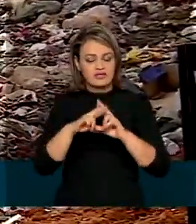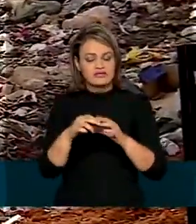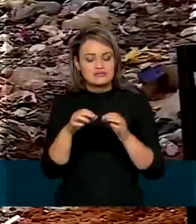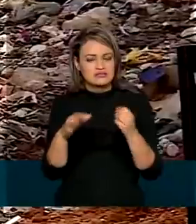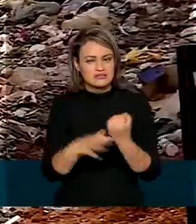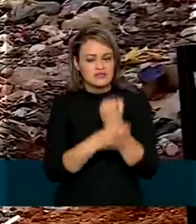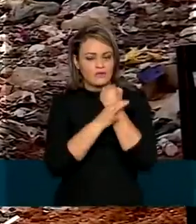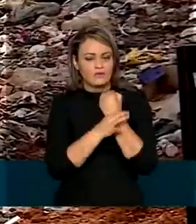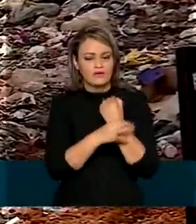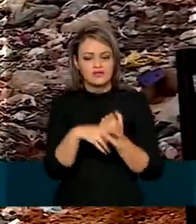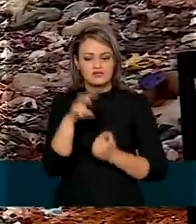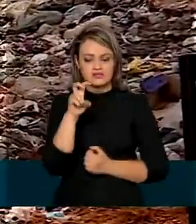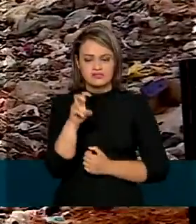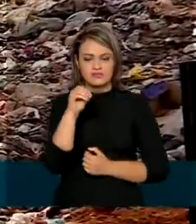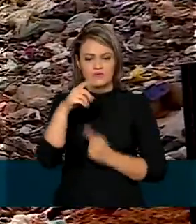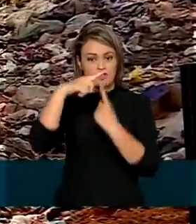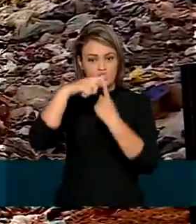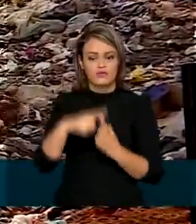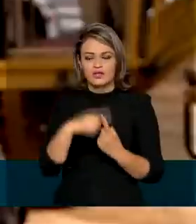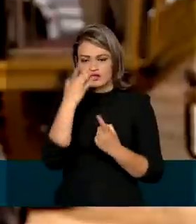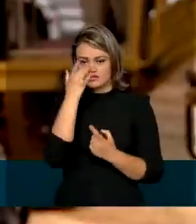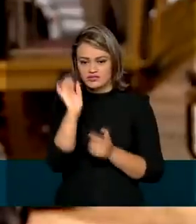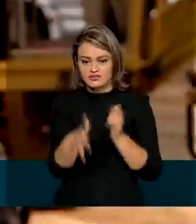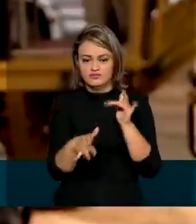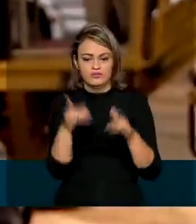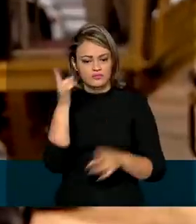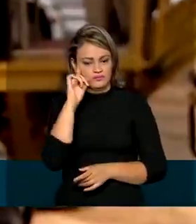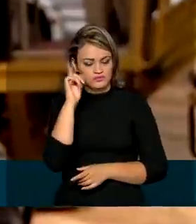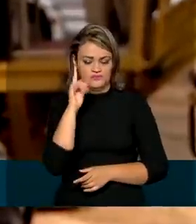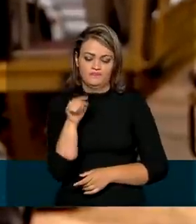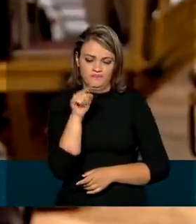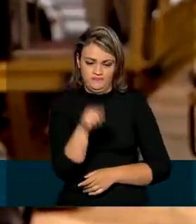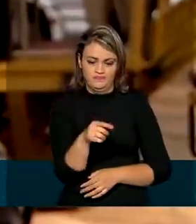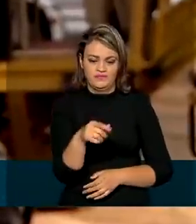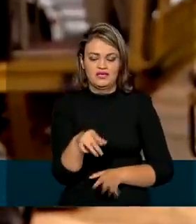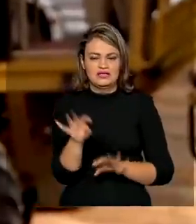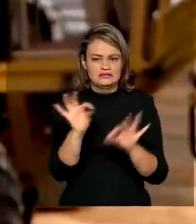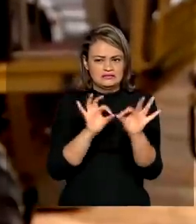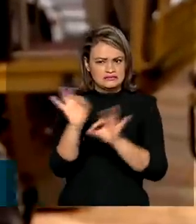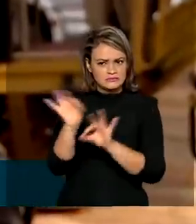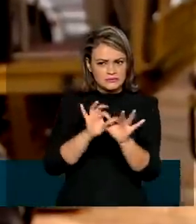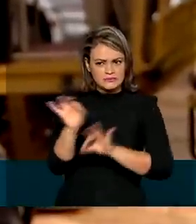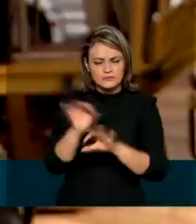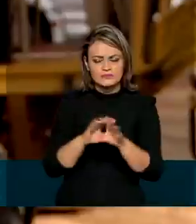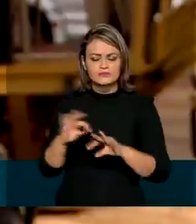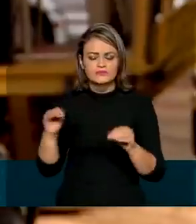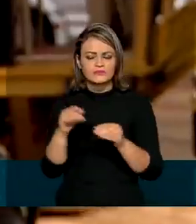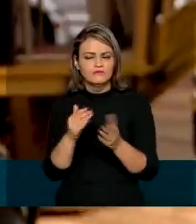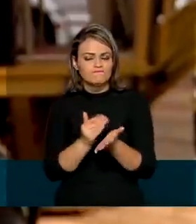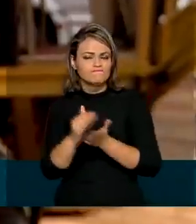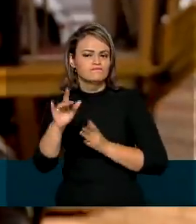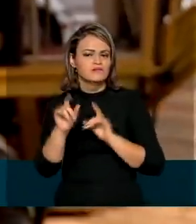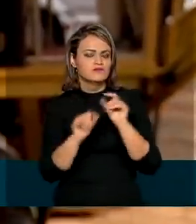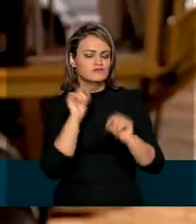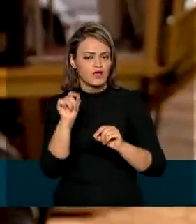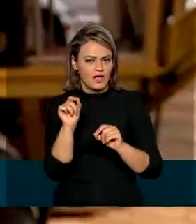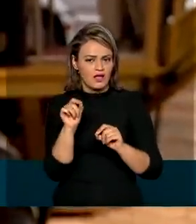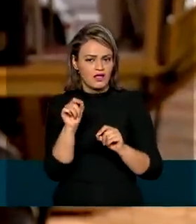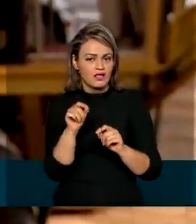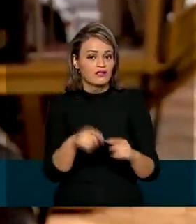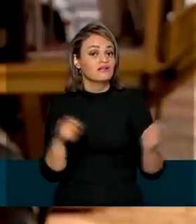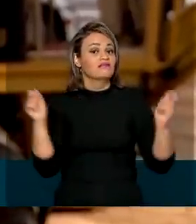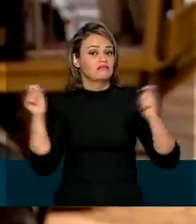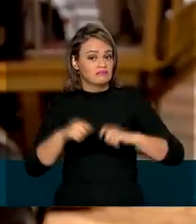50 toneladas de lixo por dia. Um empreendimento desta natureza abre-se um precedente, mostrando que é